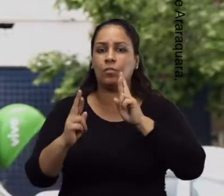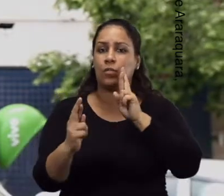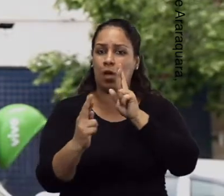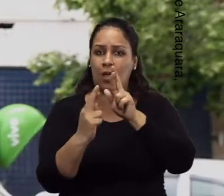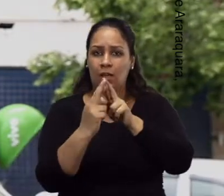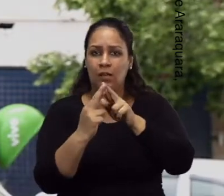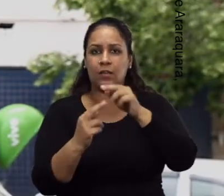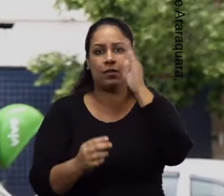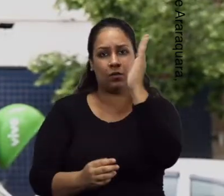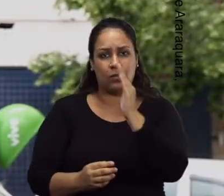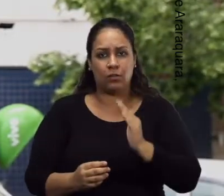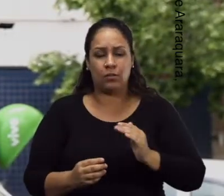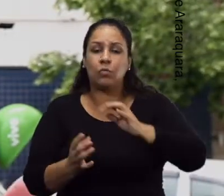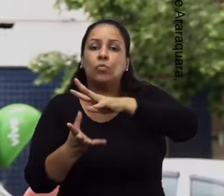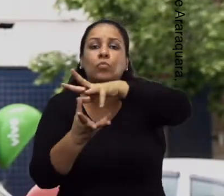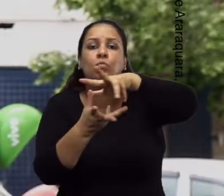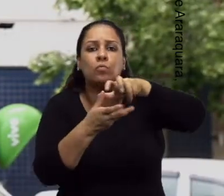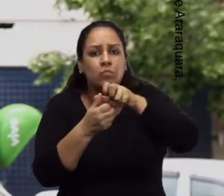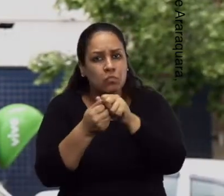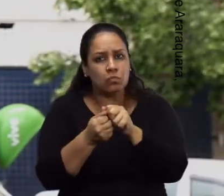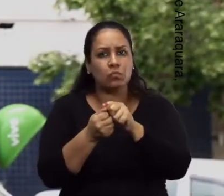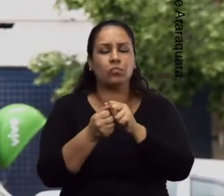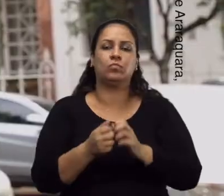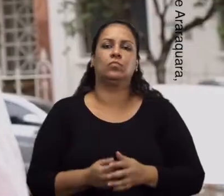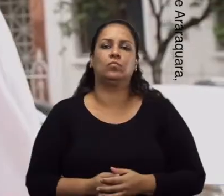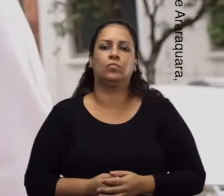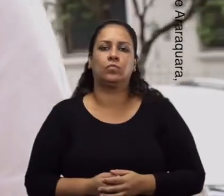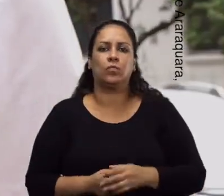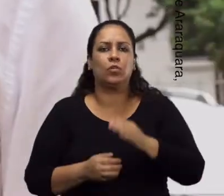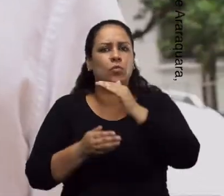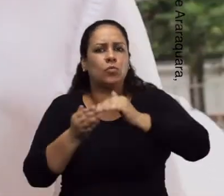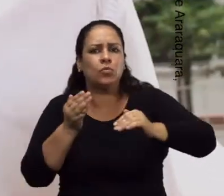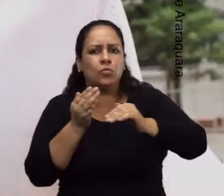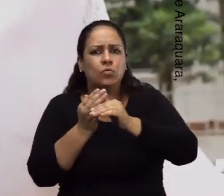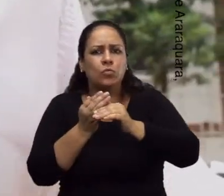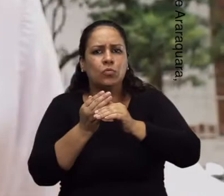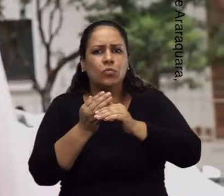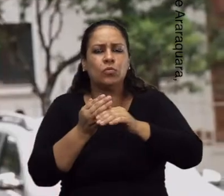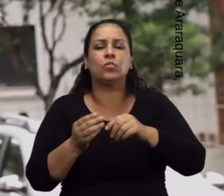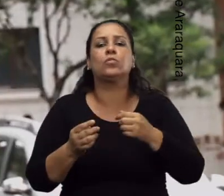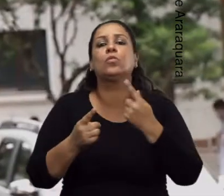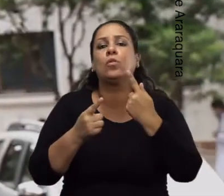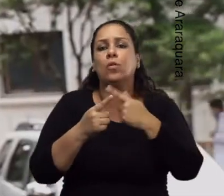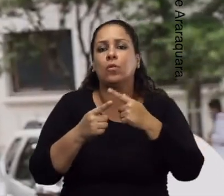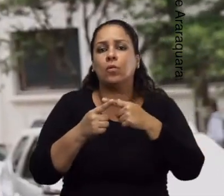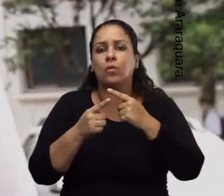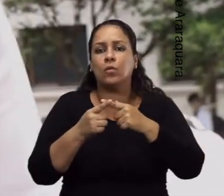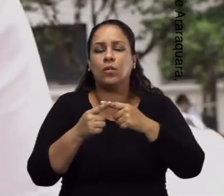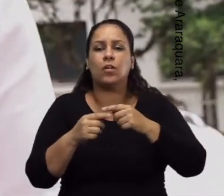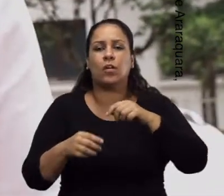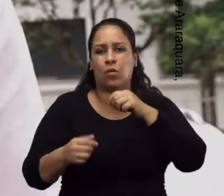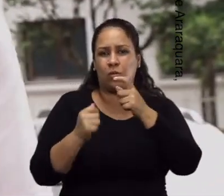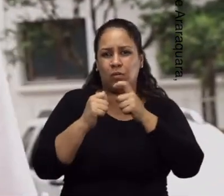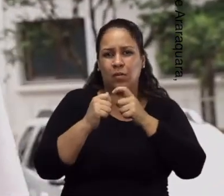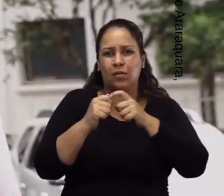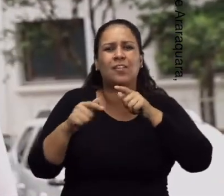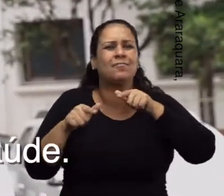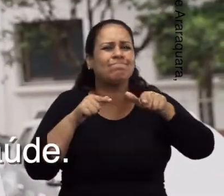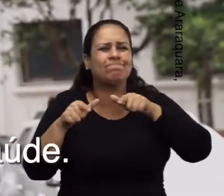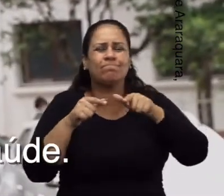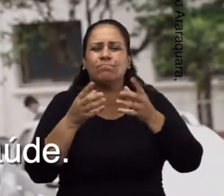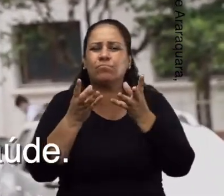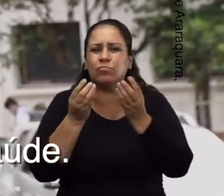referência para o Brasil e para o mundo. Tudo isso se deve à dedicação